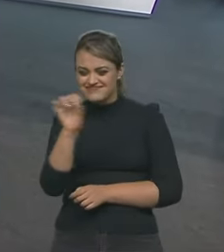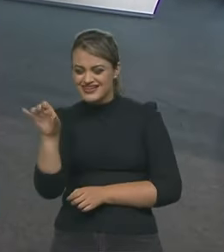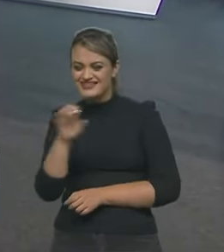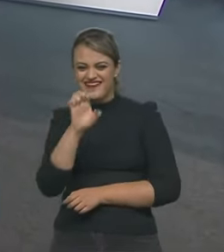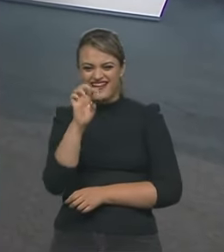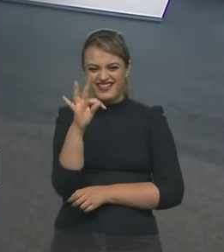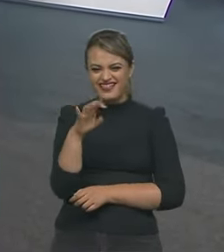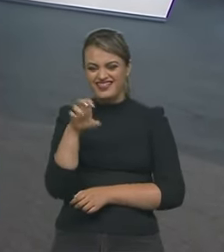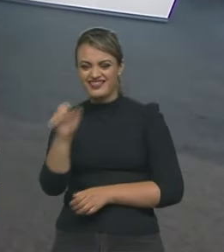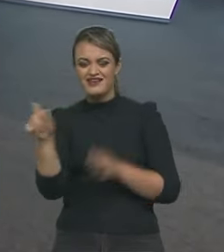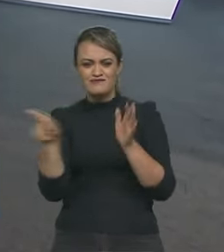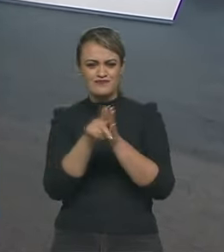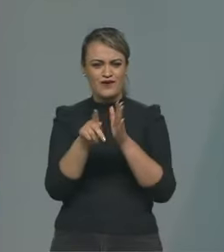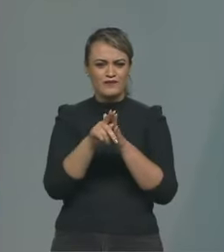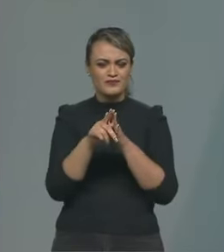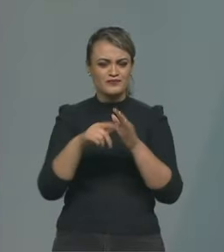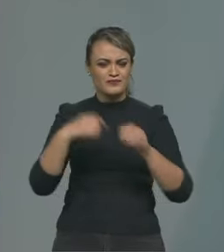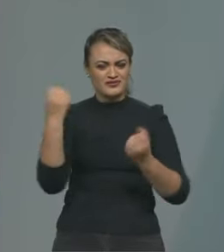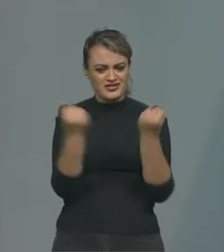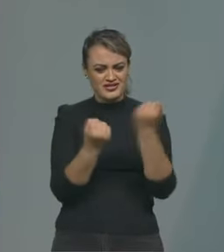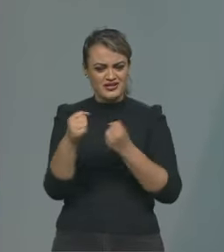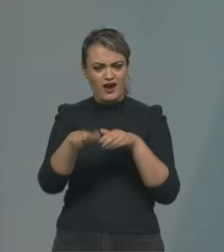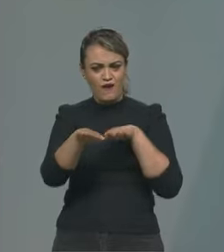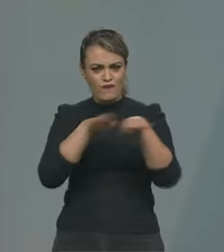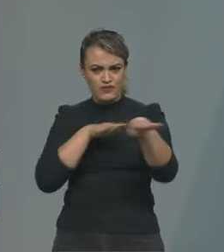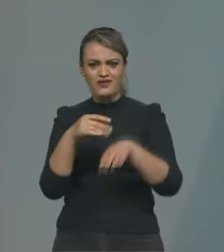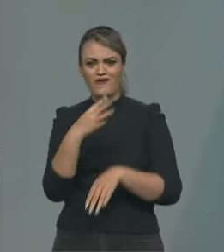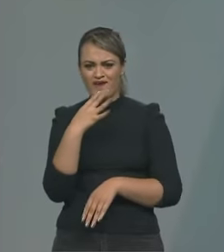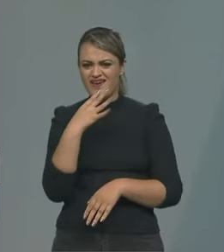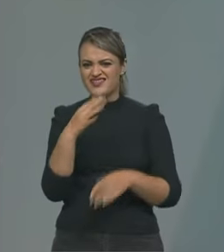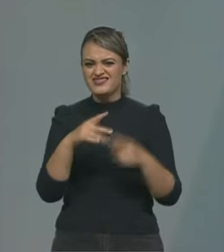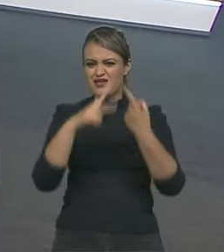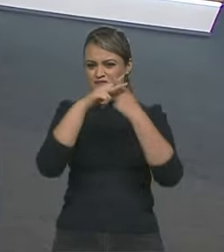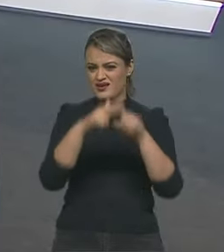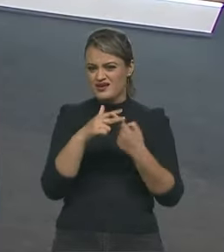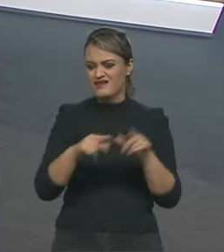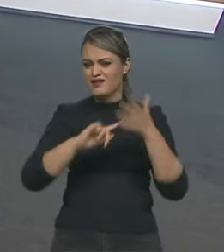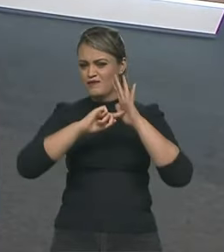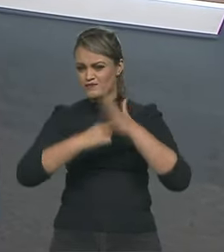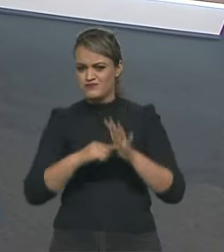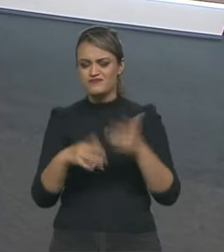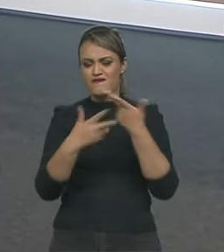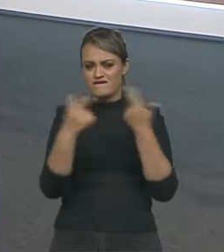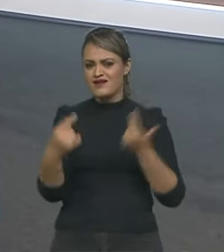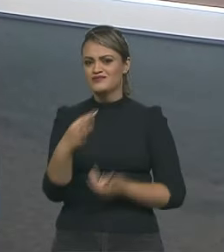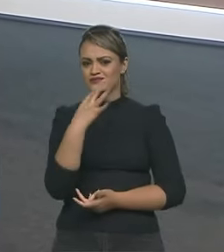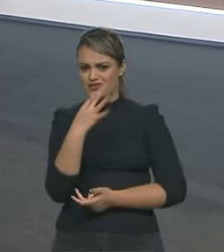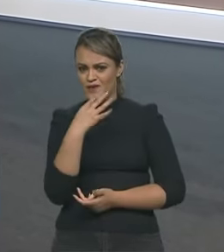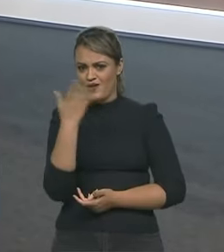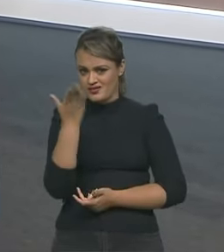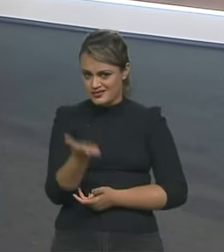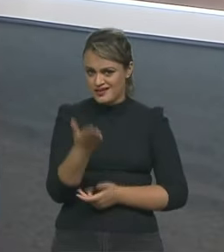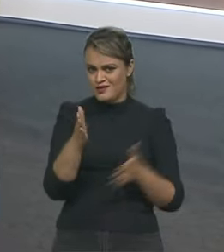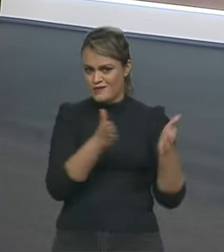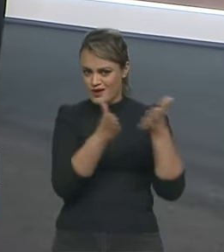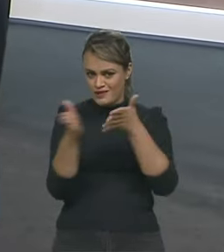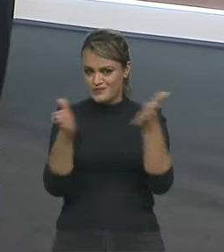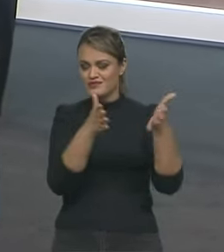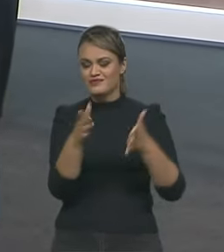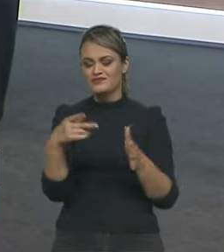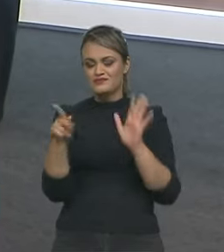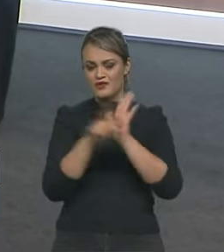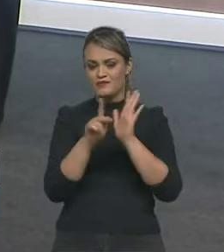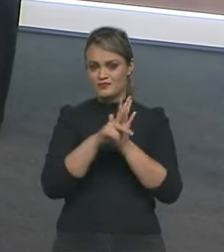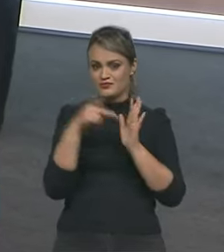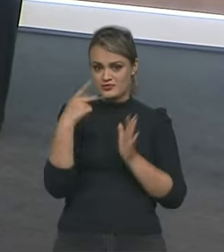éter no coletor dos motores elétricos. A mecânica, aliada à sua experiência na pista, tem muito a ver com o caminho que você traçou